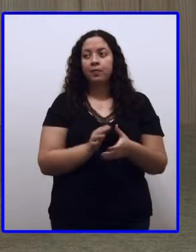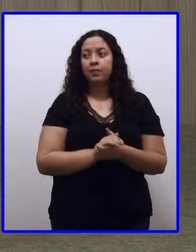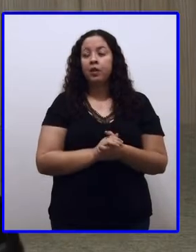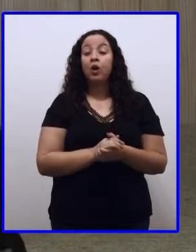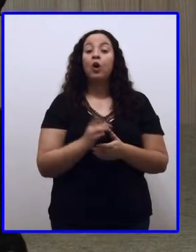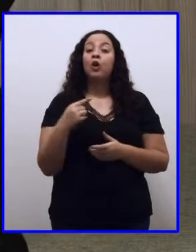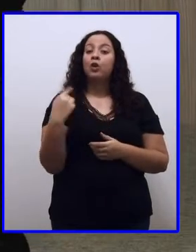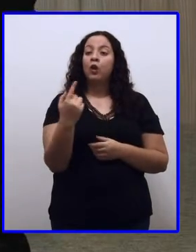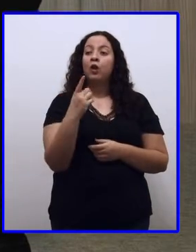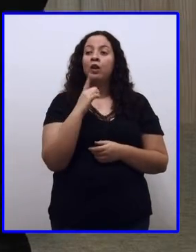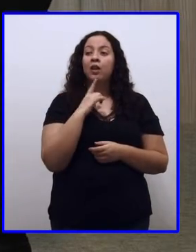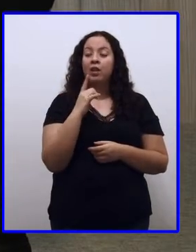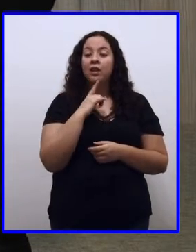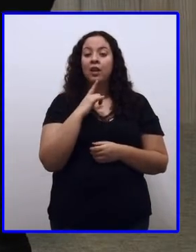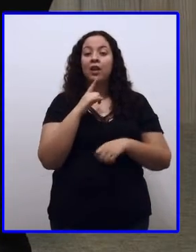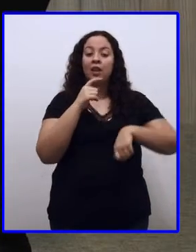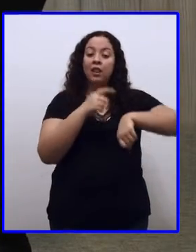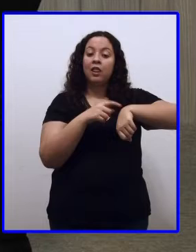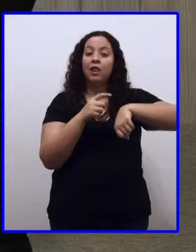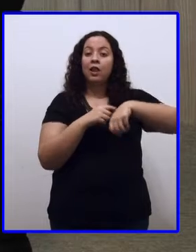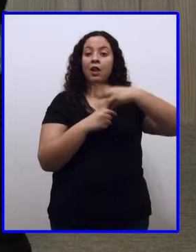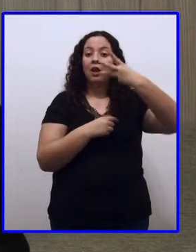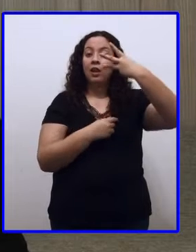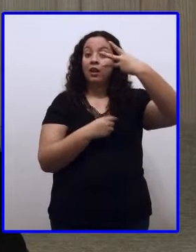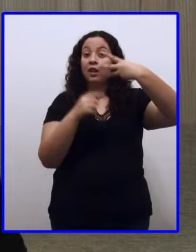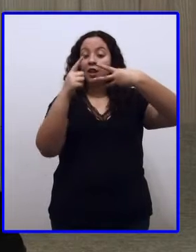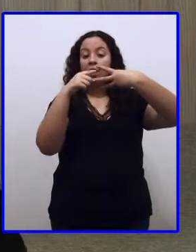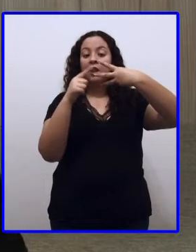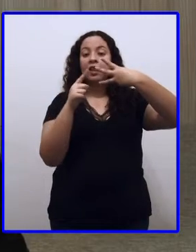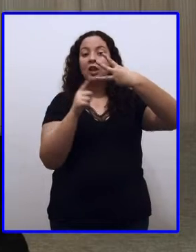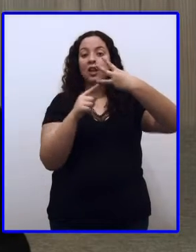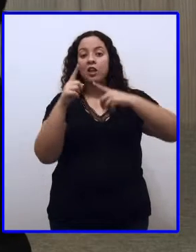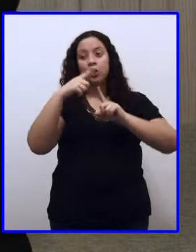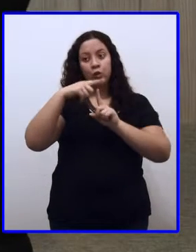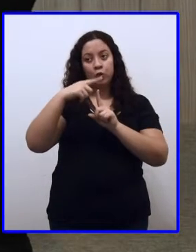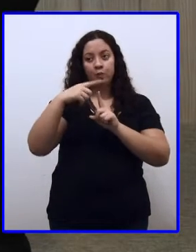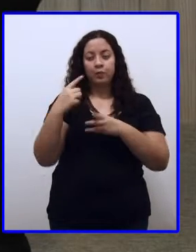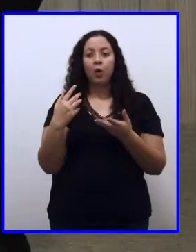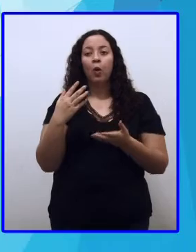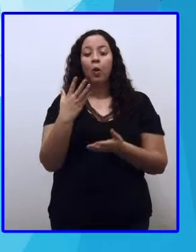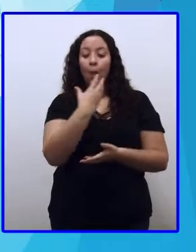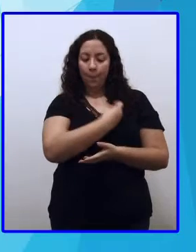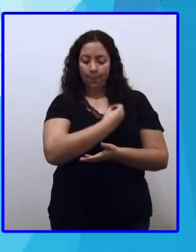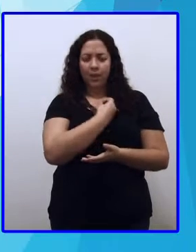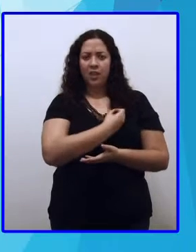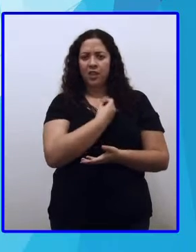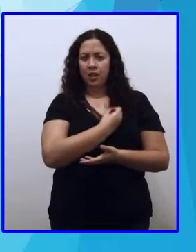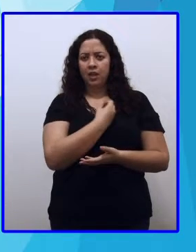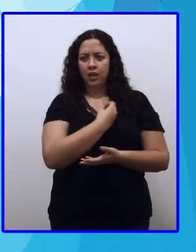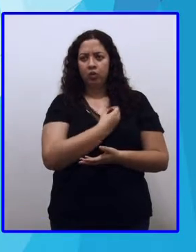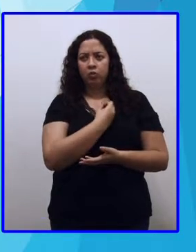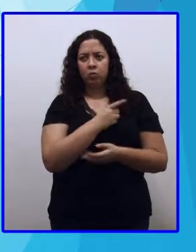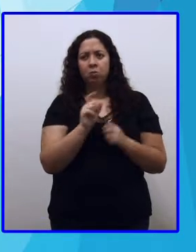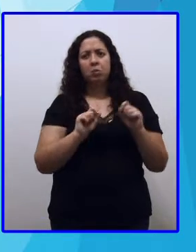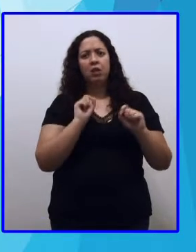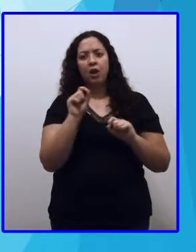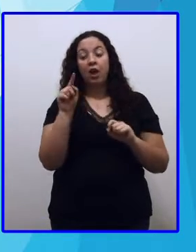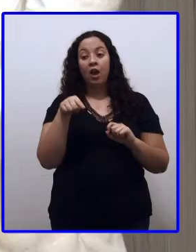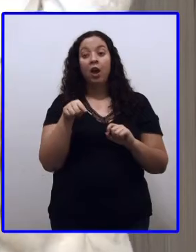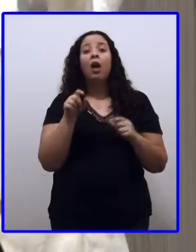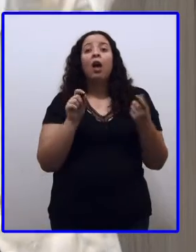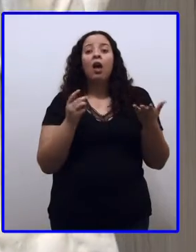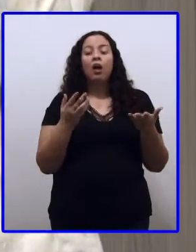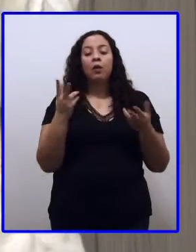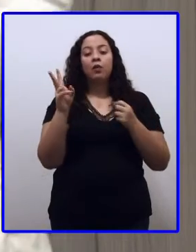Nós temos aí o tempo e ele é três. Vamos ver? Nós temos o presente. O presente é aquilo que está